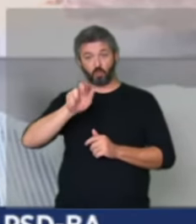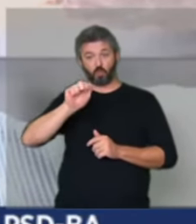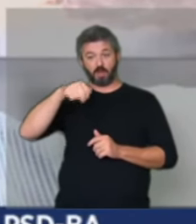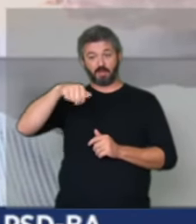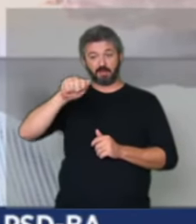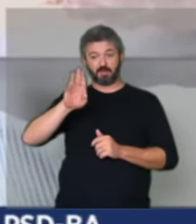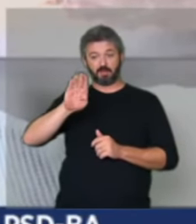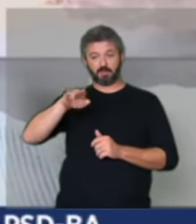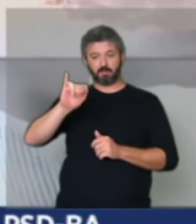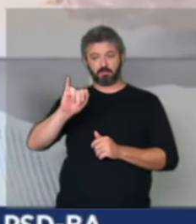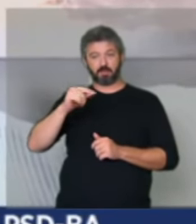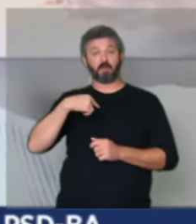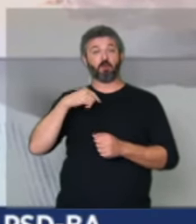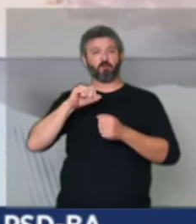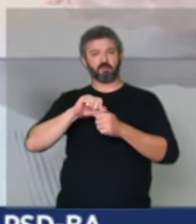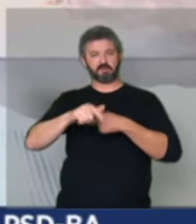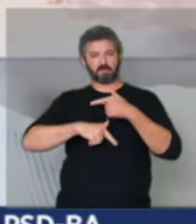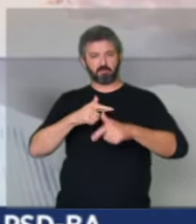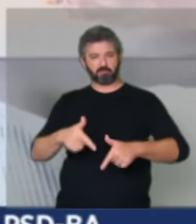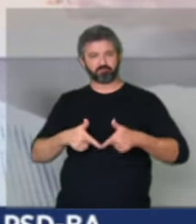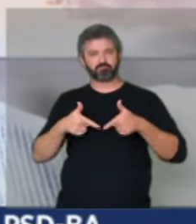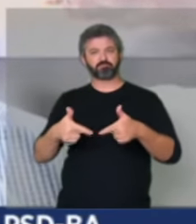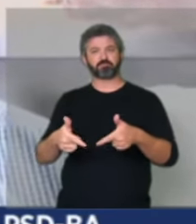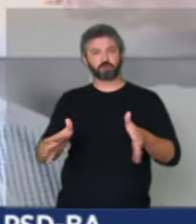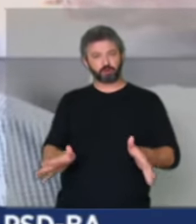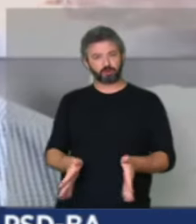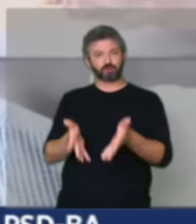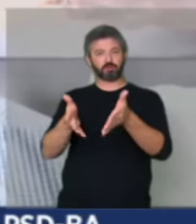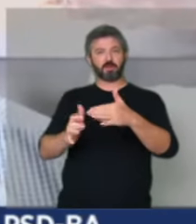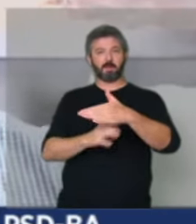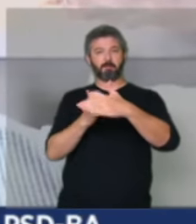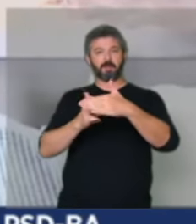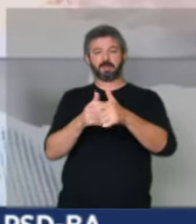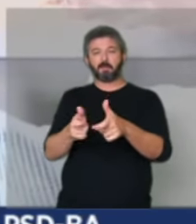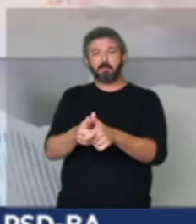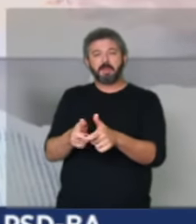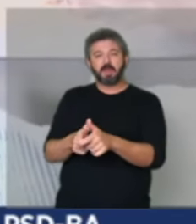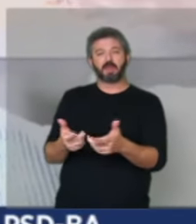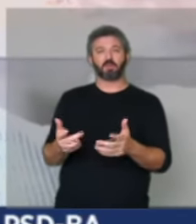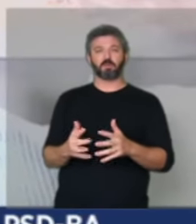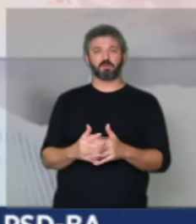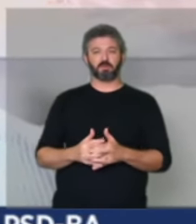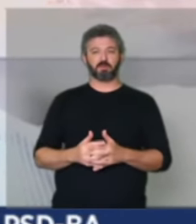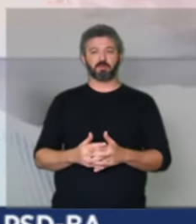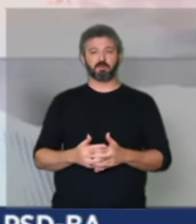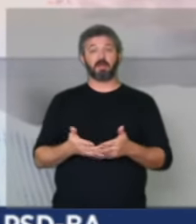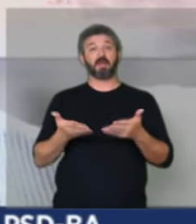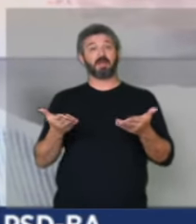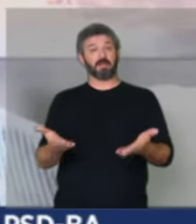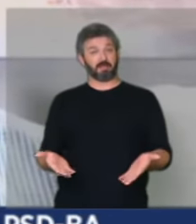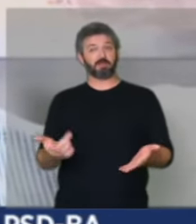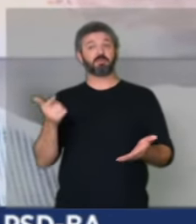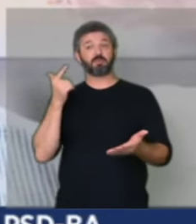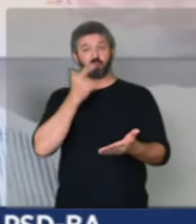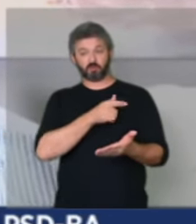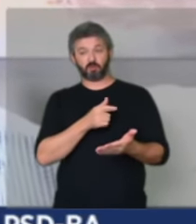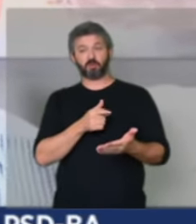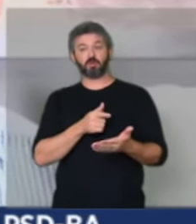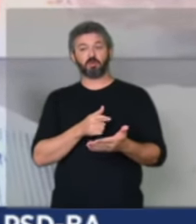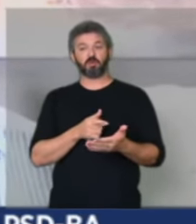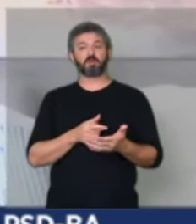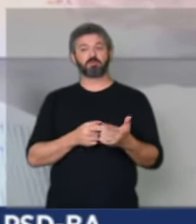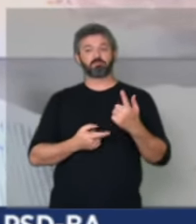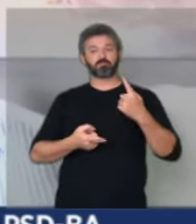felicidade de realizar ações de incentivo ao pequeno e médio empreendedor e com isso nós tivemos o título de